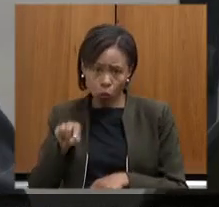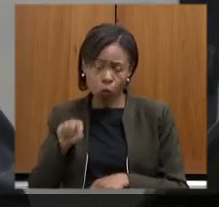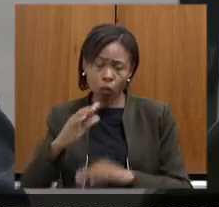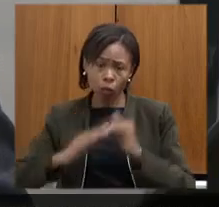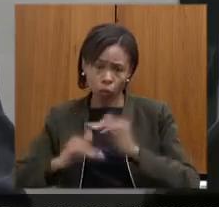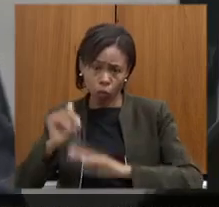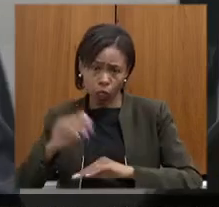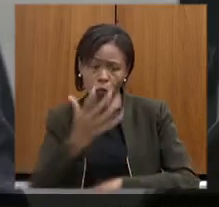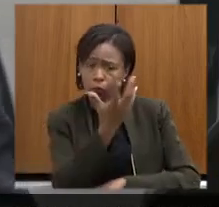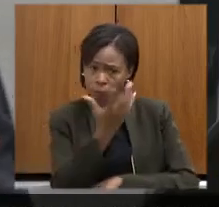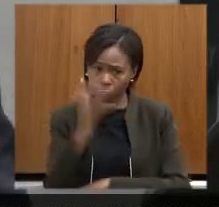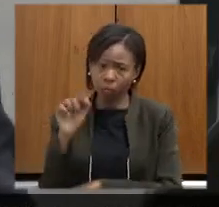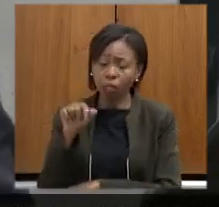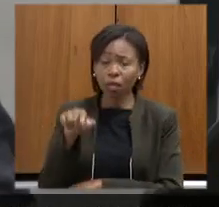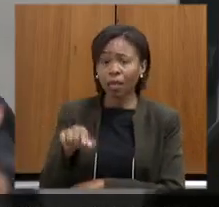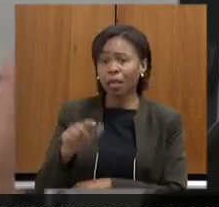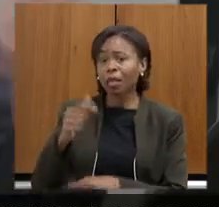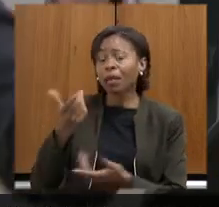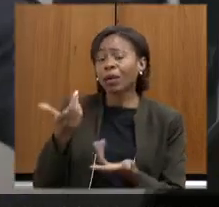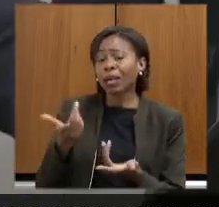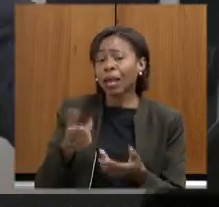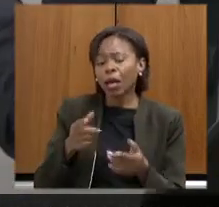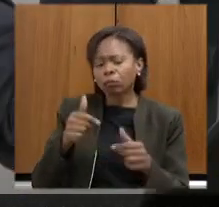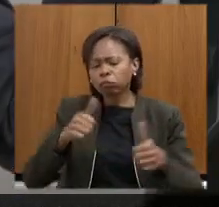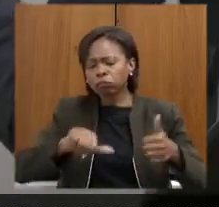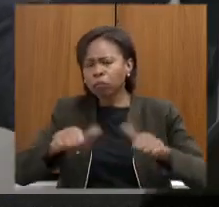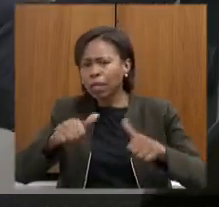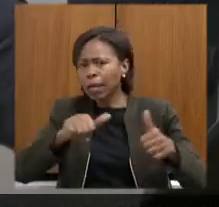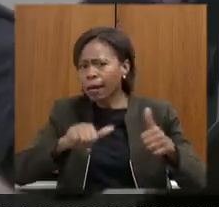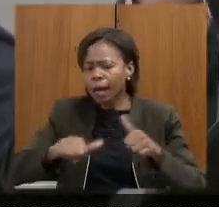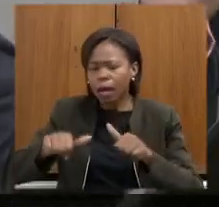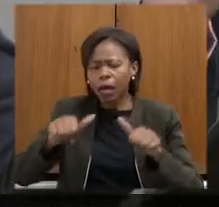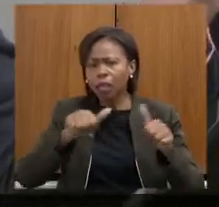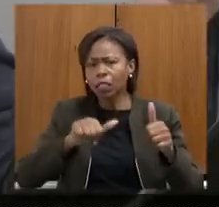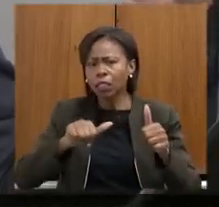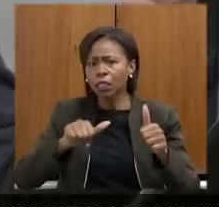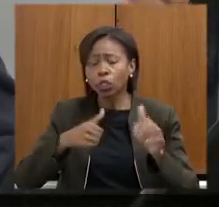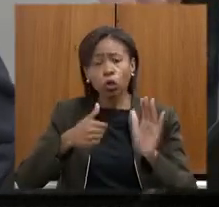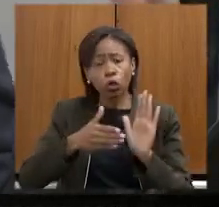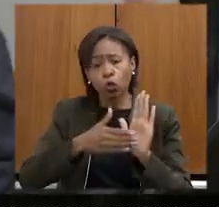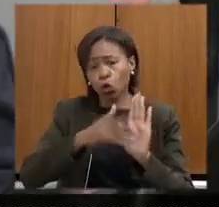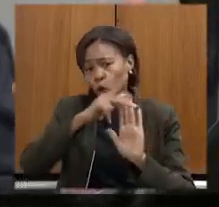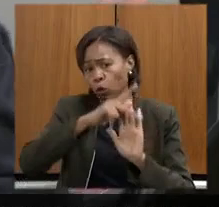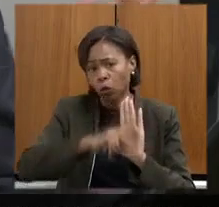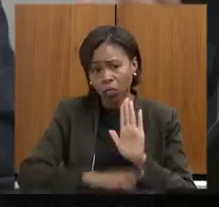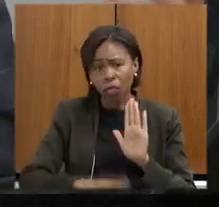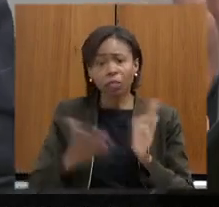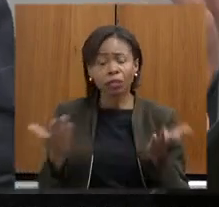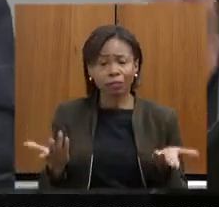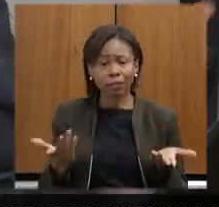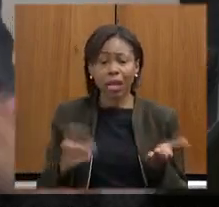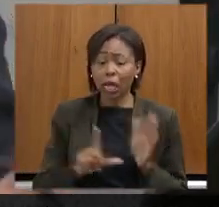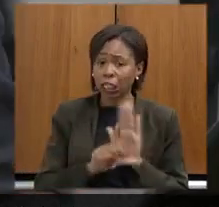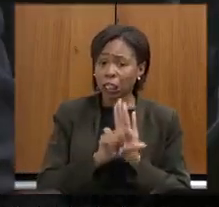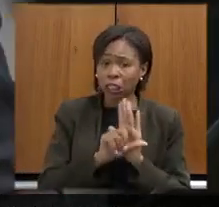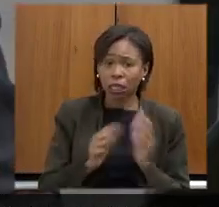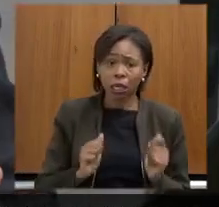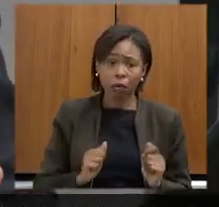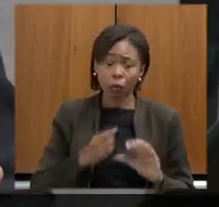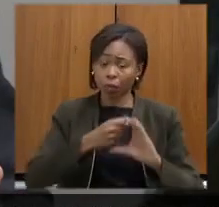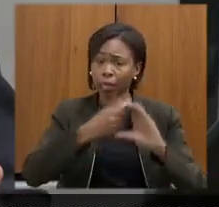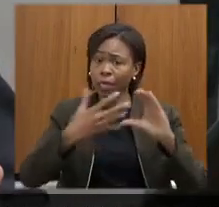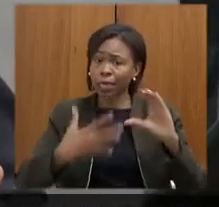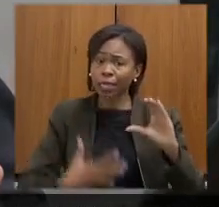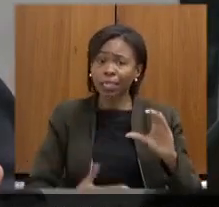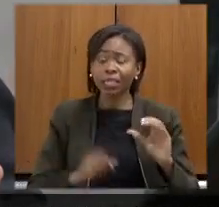técnica de qualquer projeto ele analisa a legislação atual analisa as características do empreendimento e daí